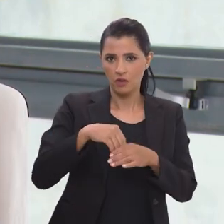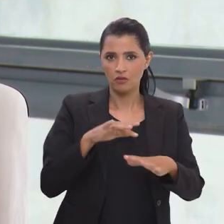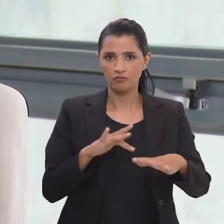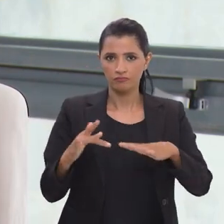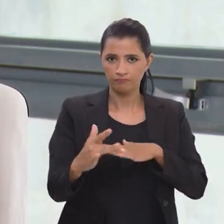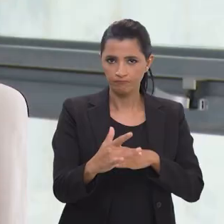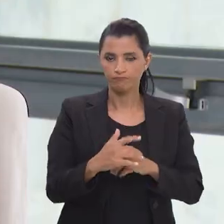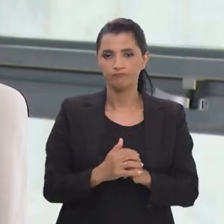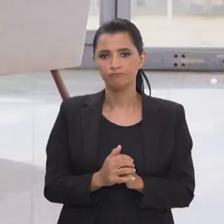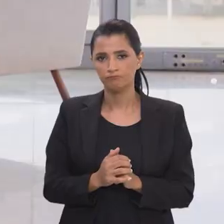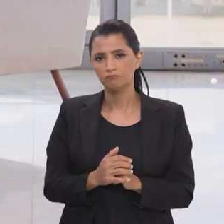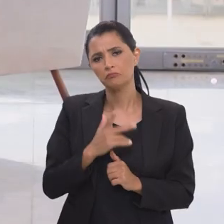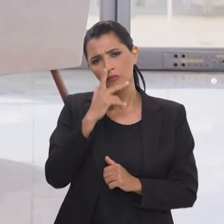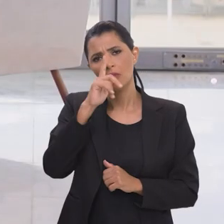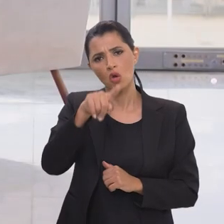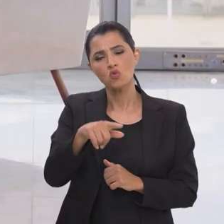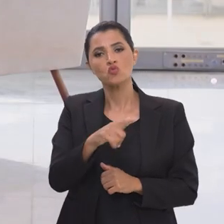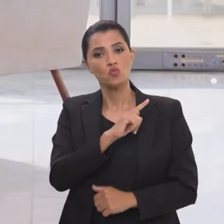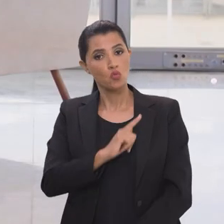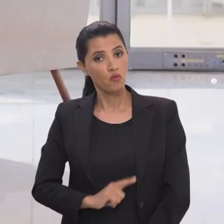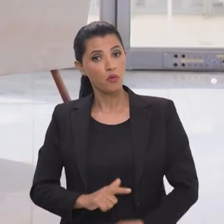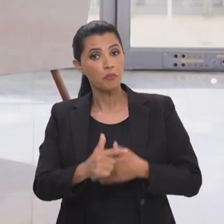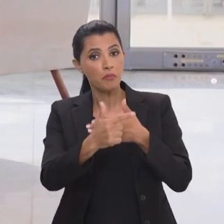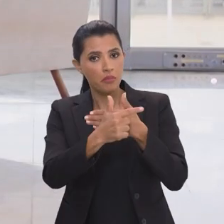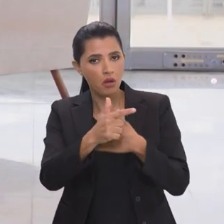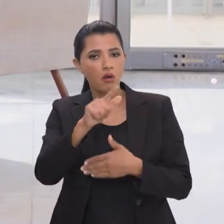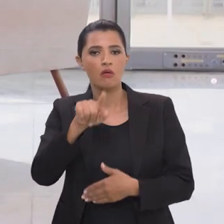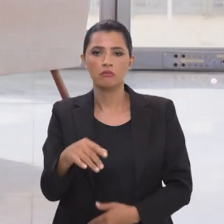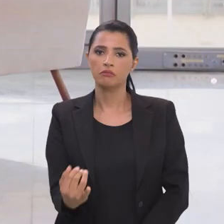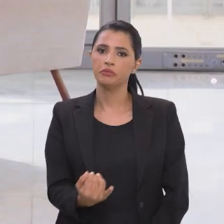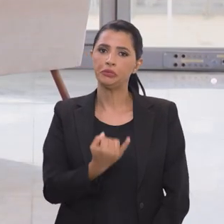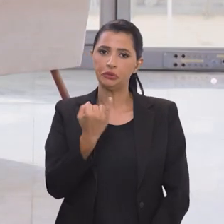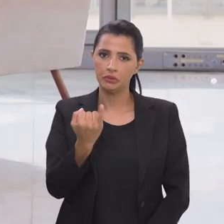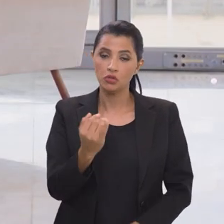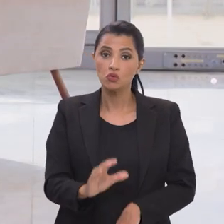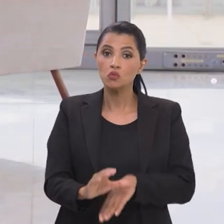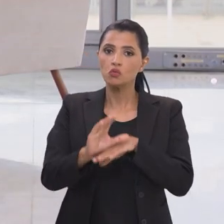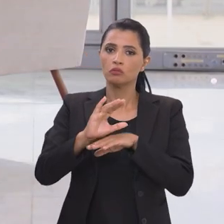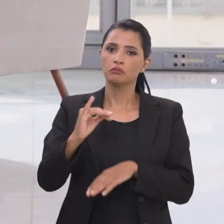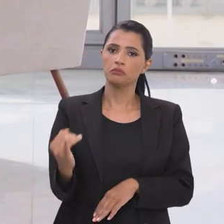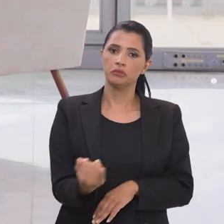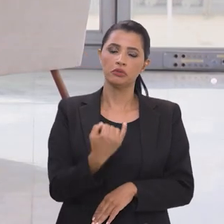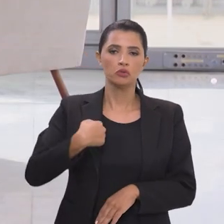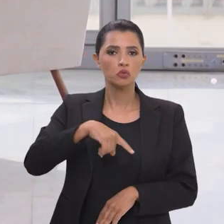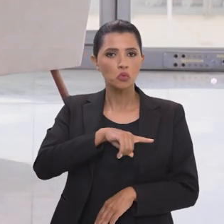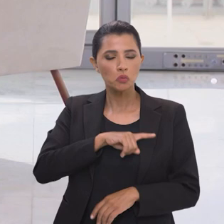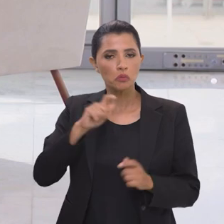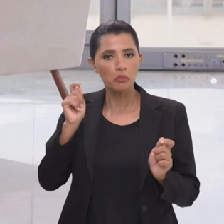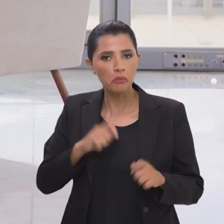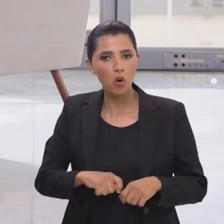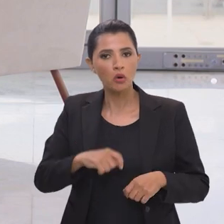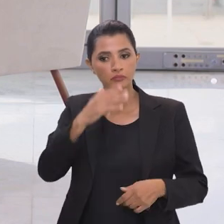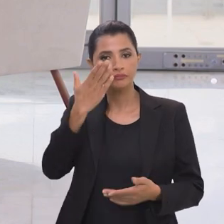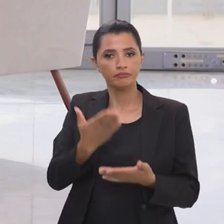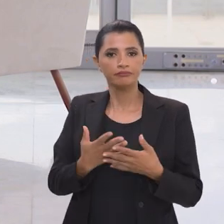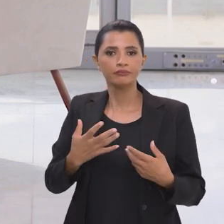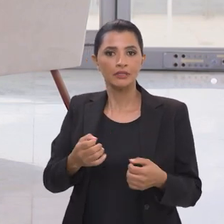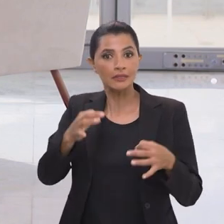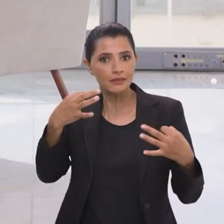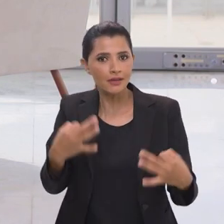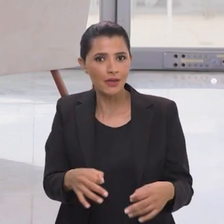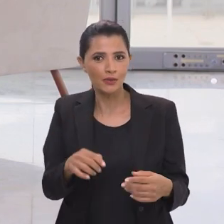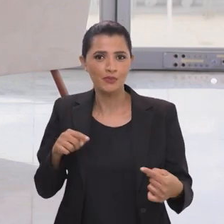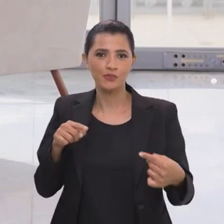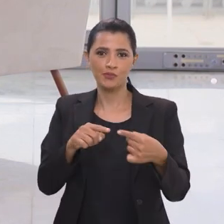saudável nas redes sociais e acho que o governo tem um papel importante é um forçado importante para que a possa cumprir